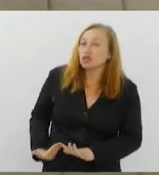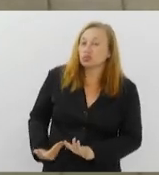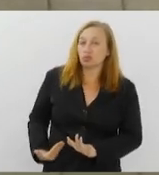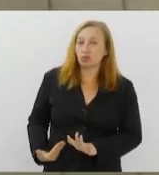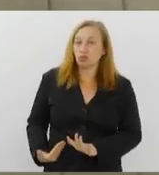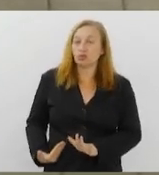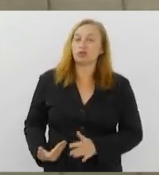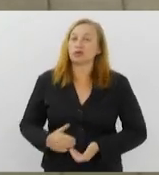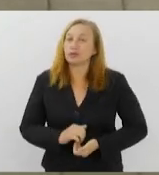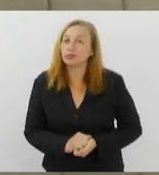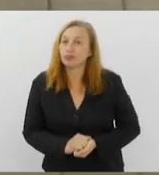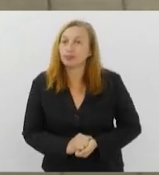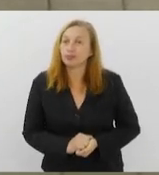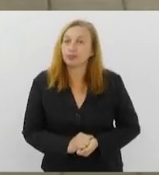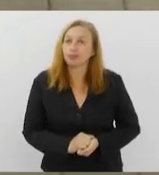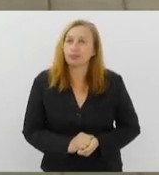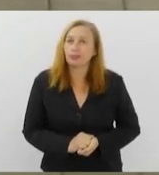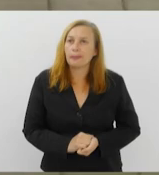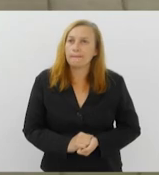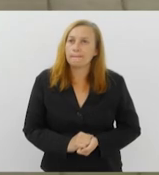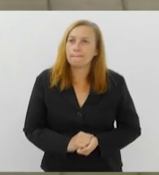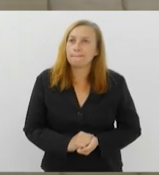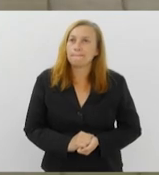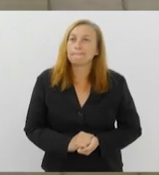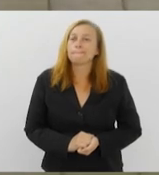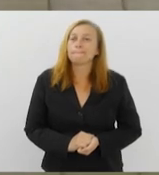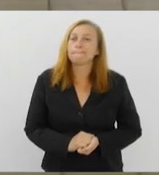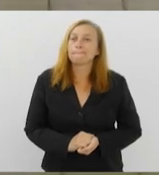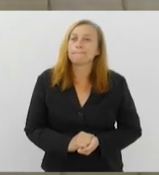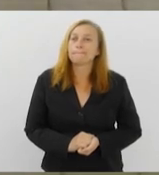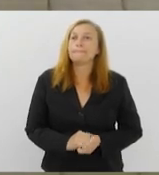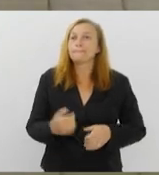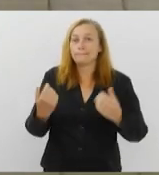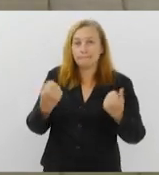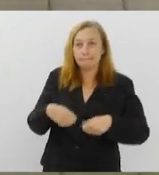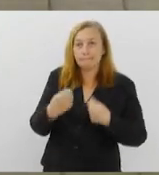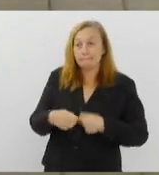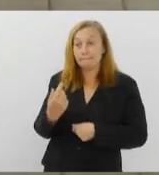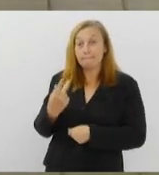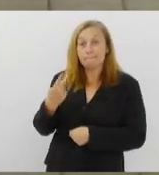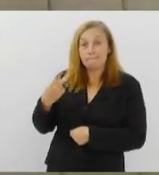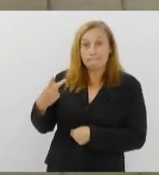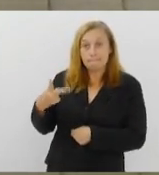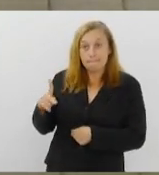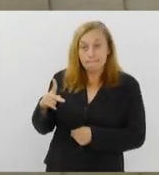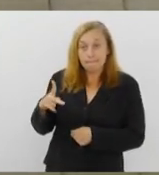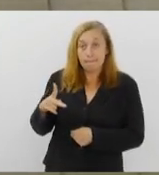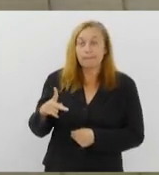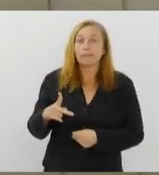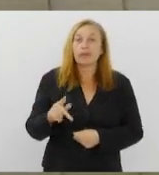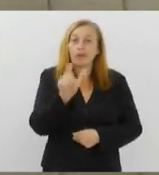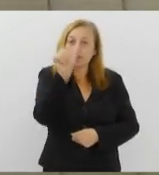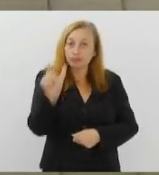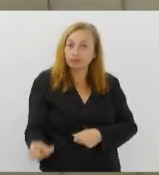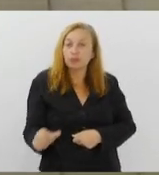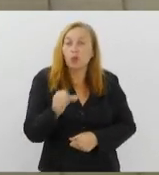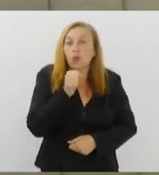através da disponibilidade delas para os idosos,